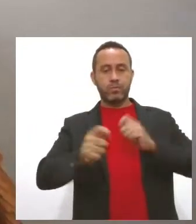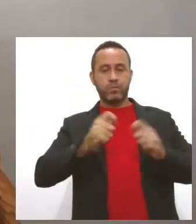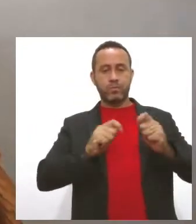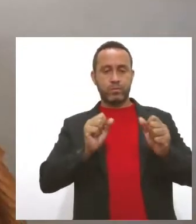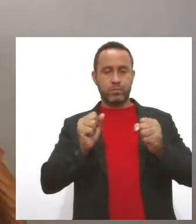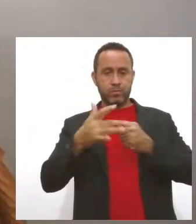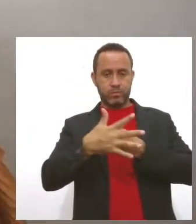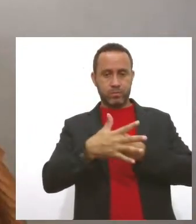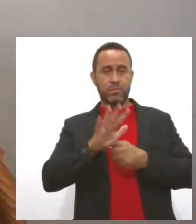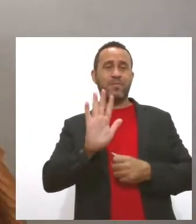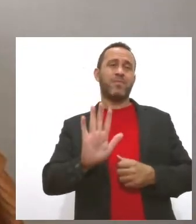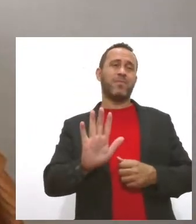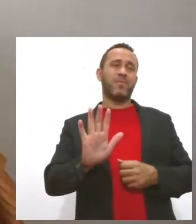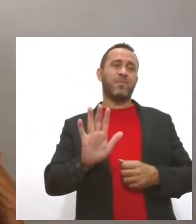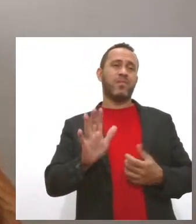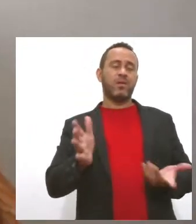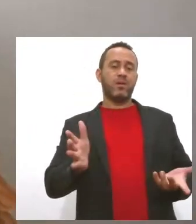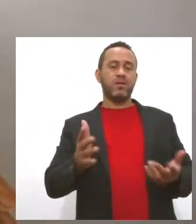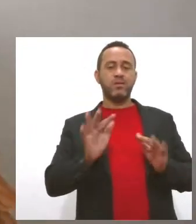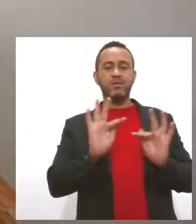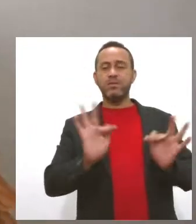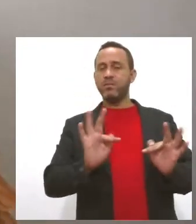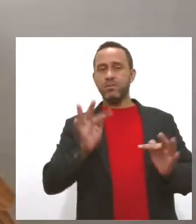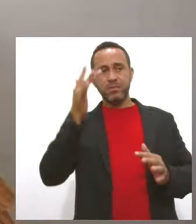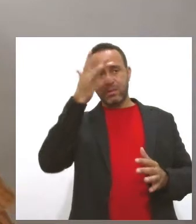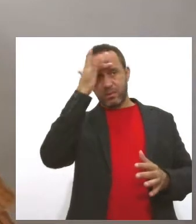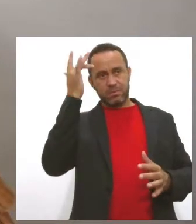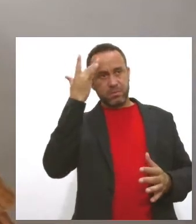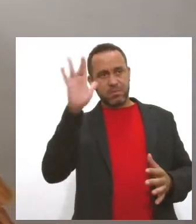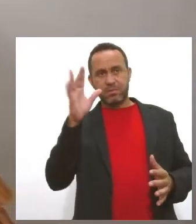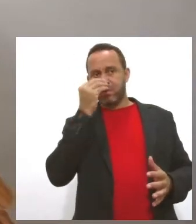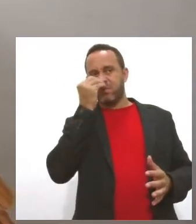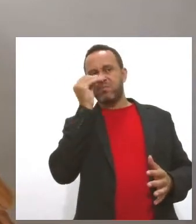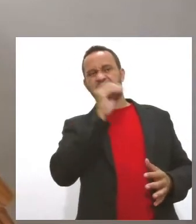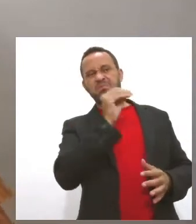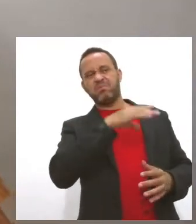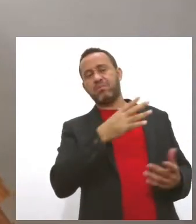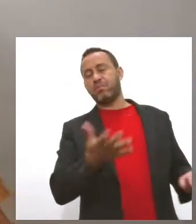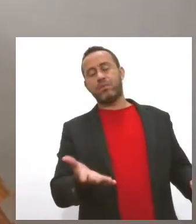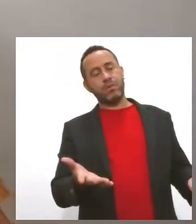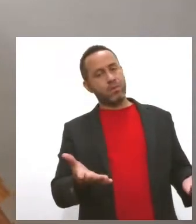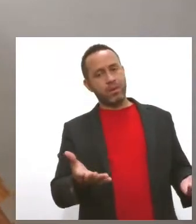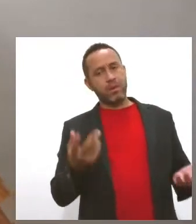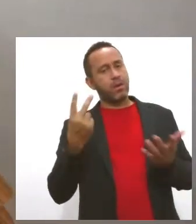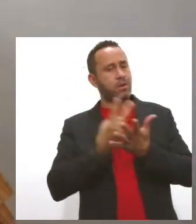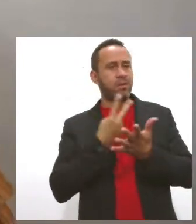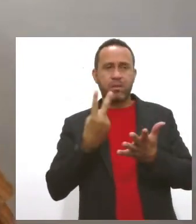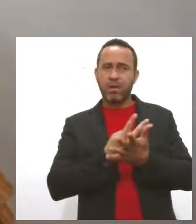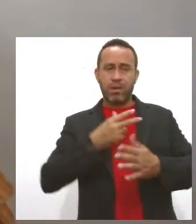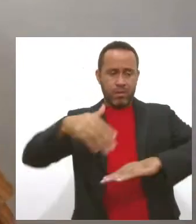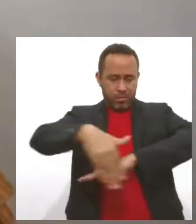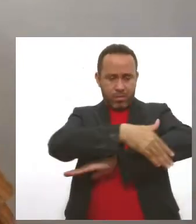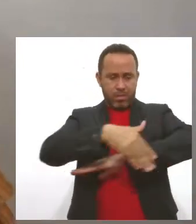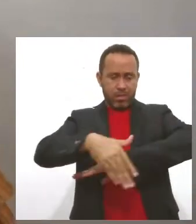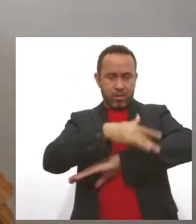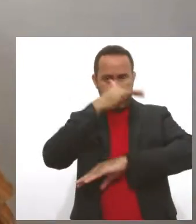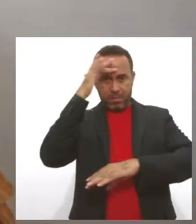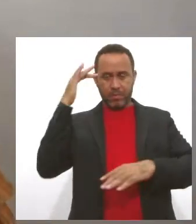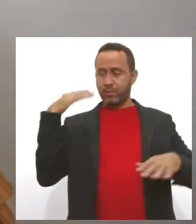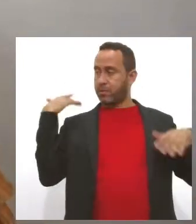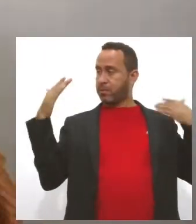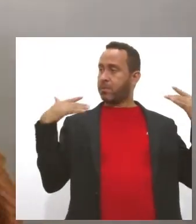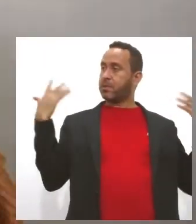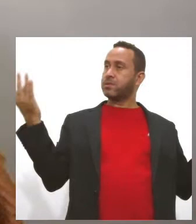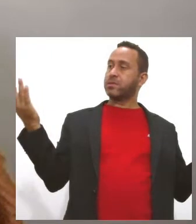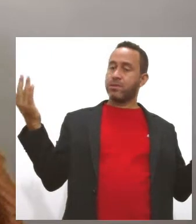Mas, infelizmente, coisas tão simples estão sendo deixadas de lado. A gente percebe nas ruas. É muito fácil ver. É o contrário agora. É mais